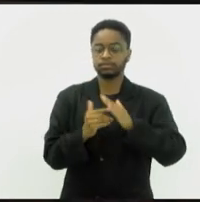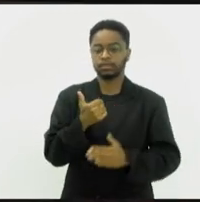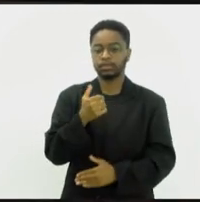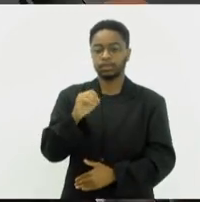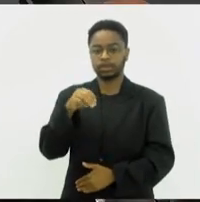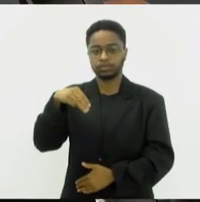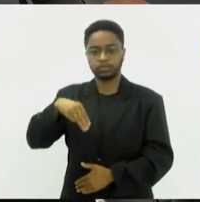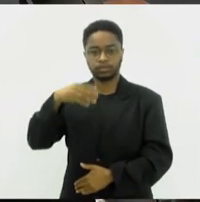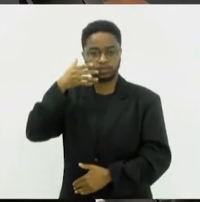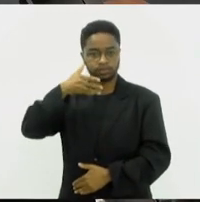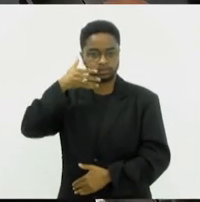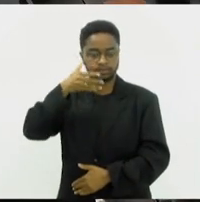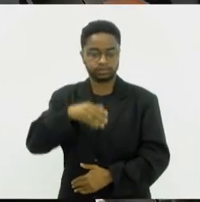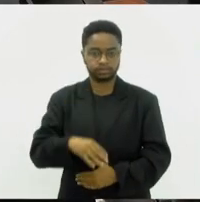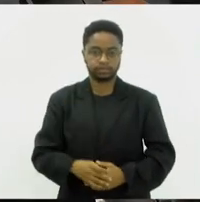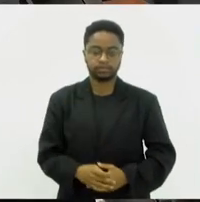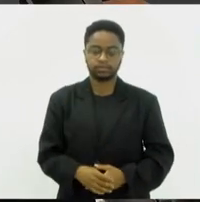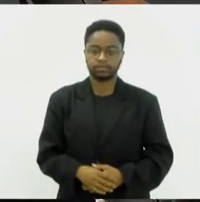M1.